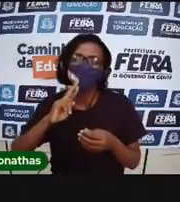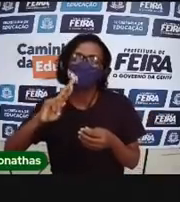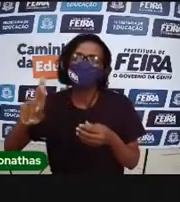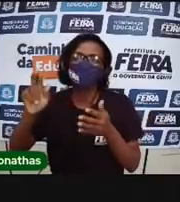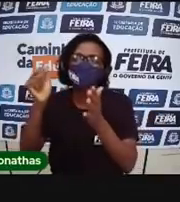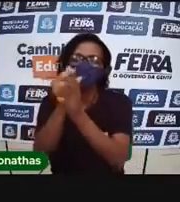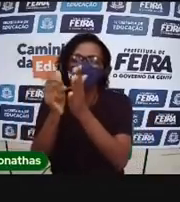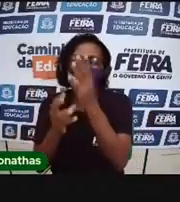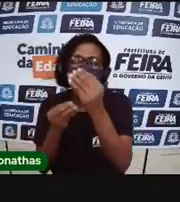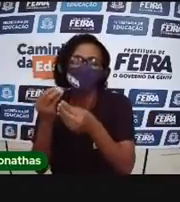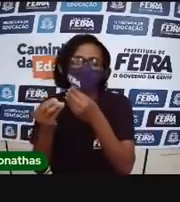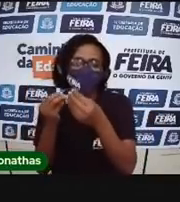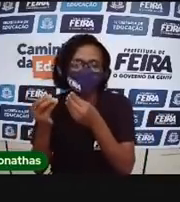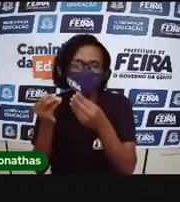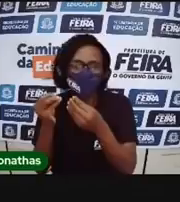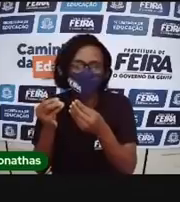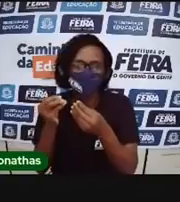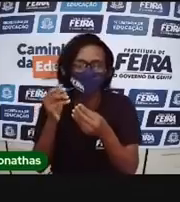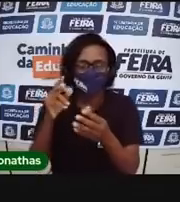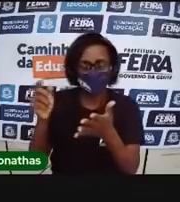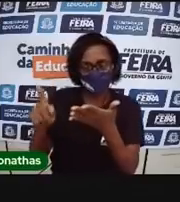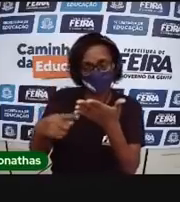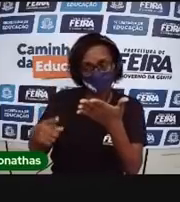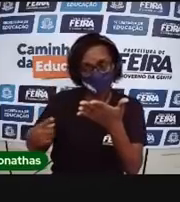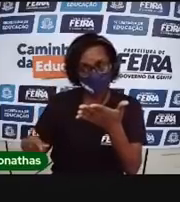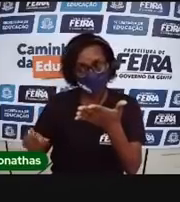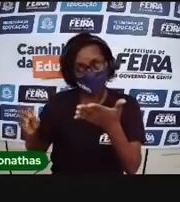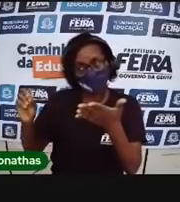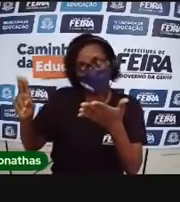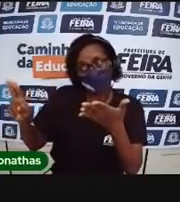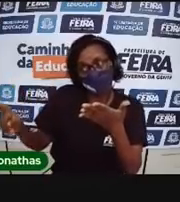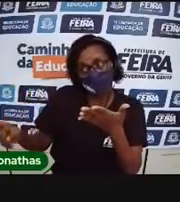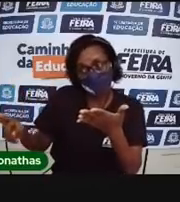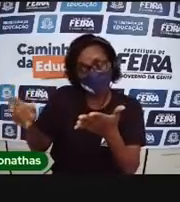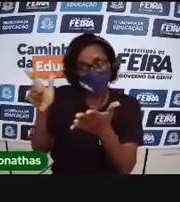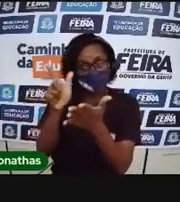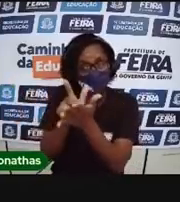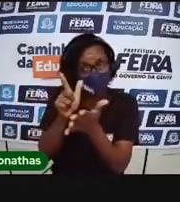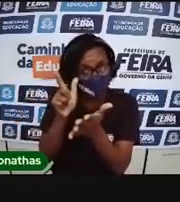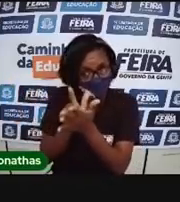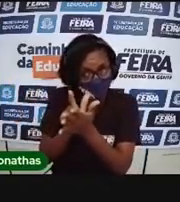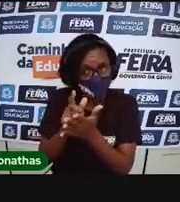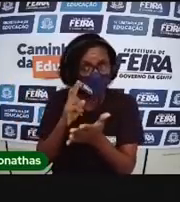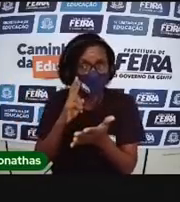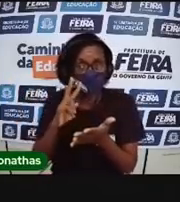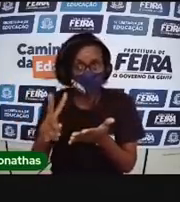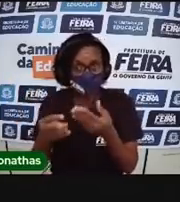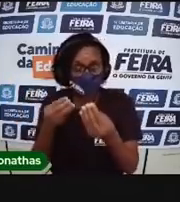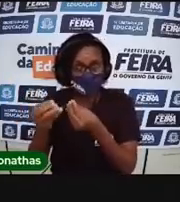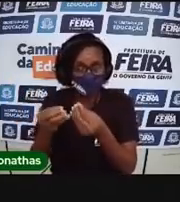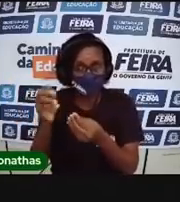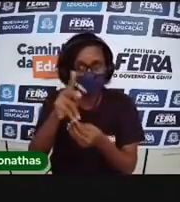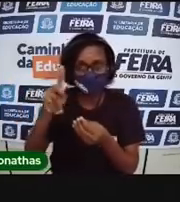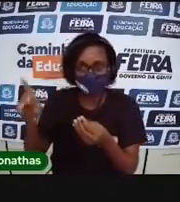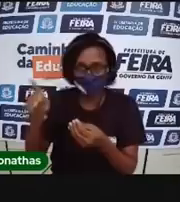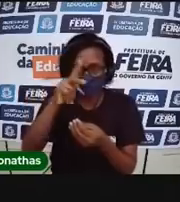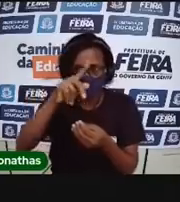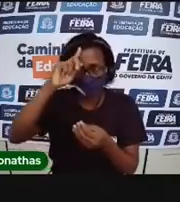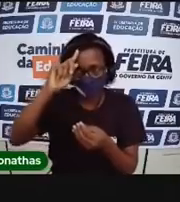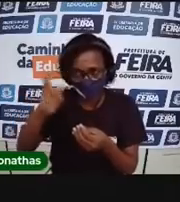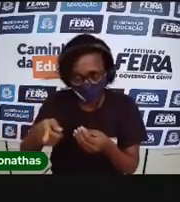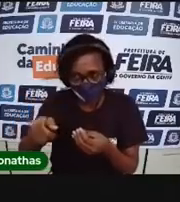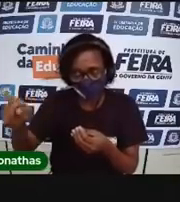atividade. Ou no caderno, ou na folha pautada. Como a escola mandou, você